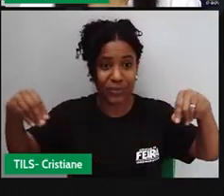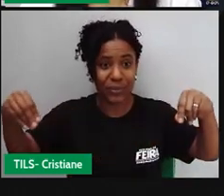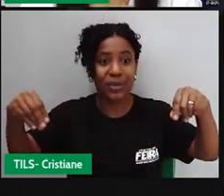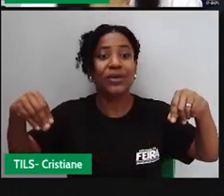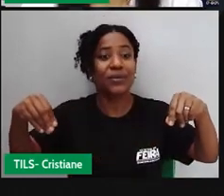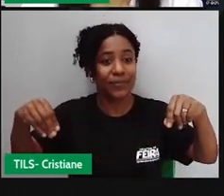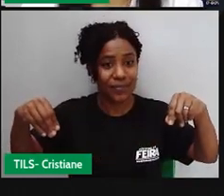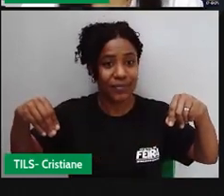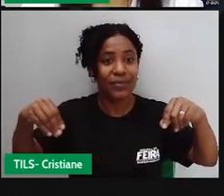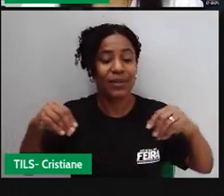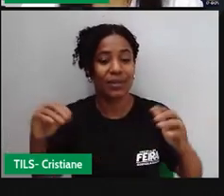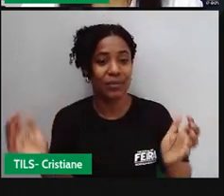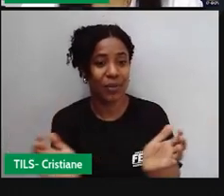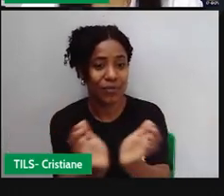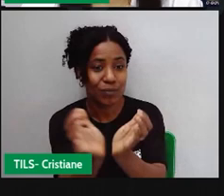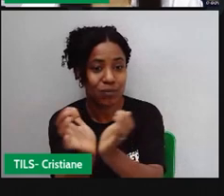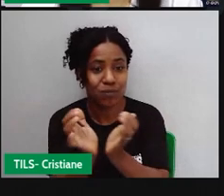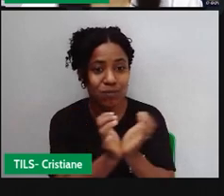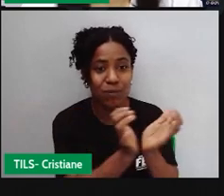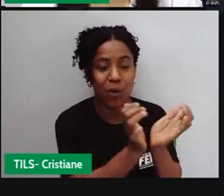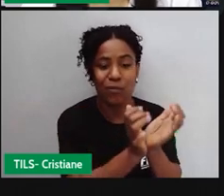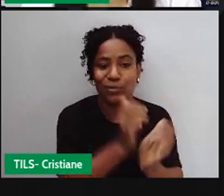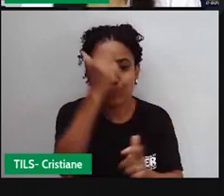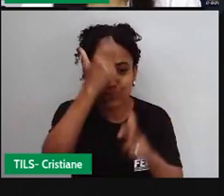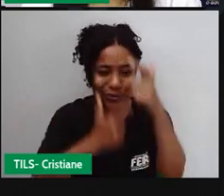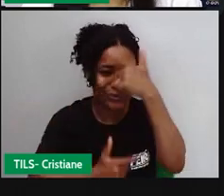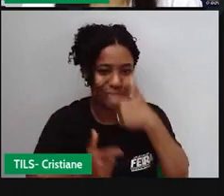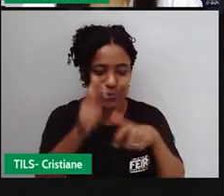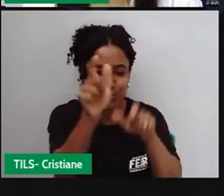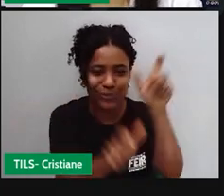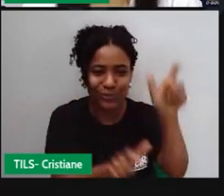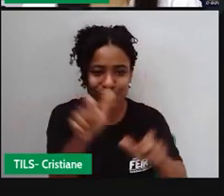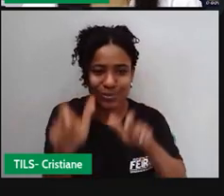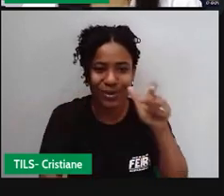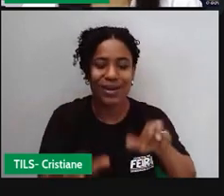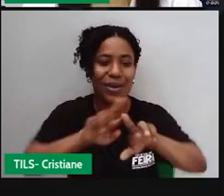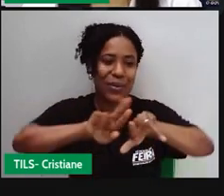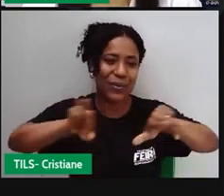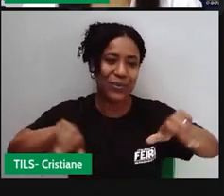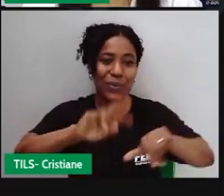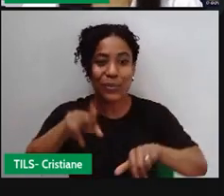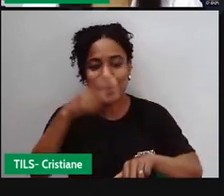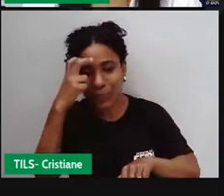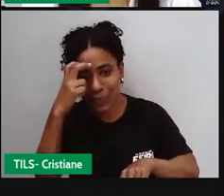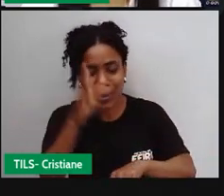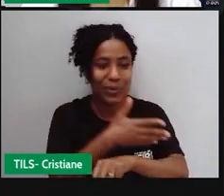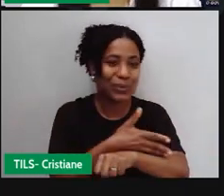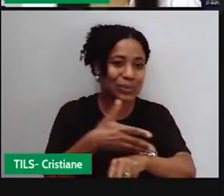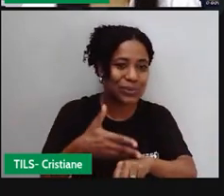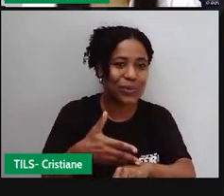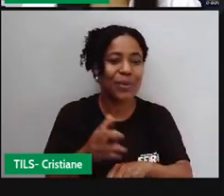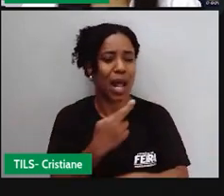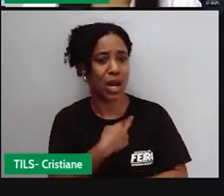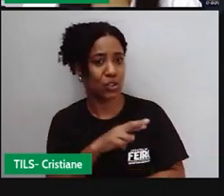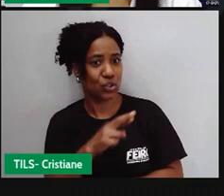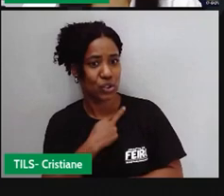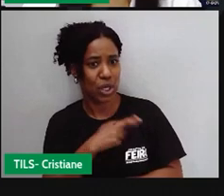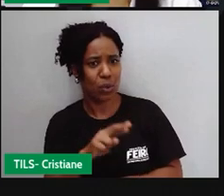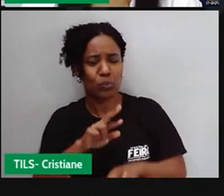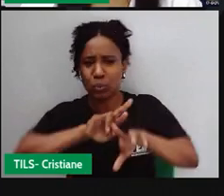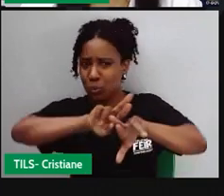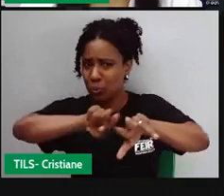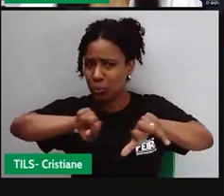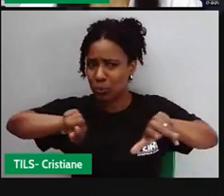existência de povos diferentes, com culturas diferentes, com hábitos, costumes, religiões diferentes.